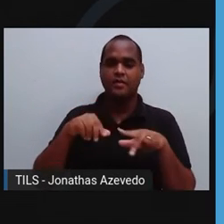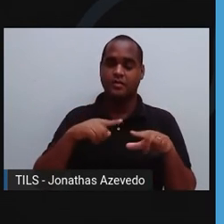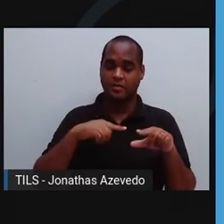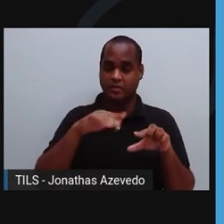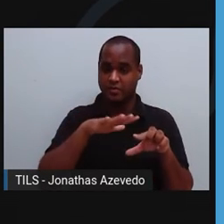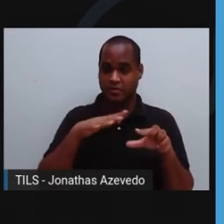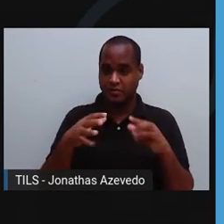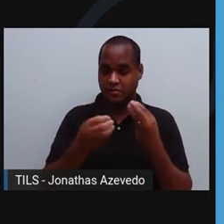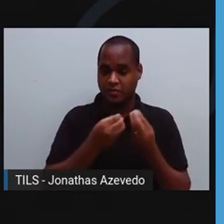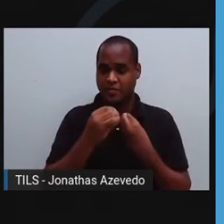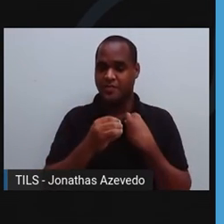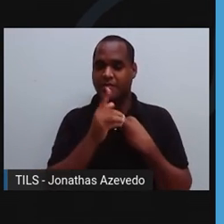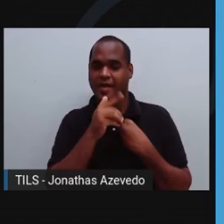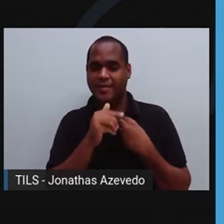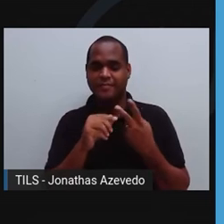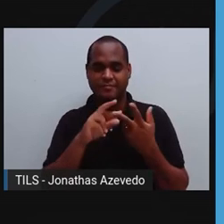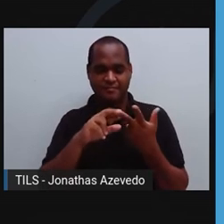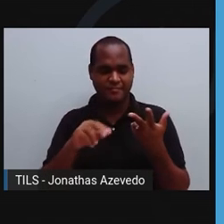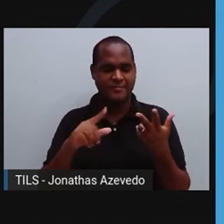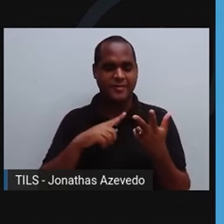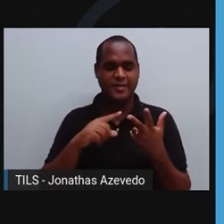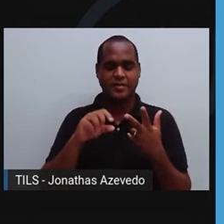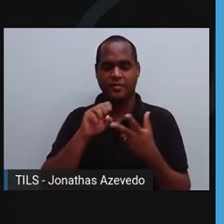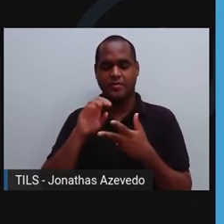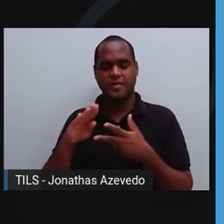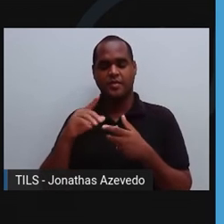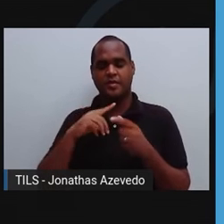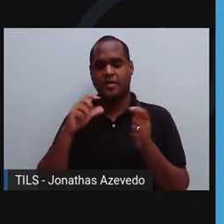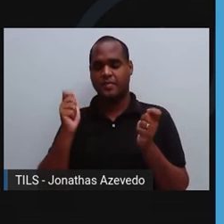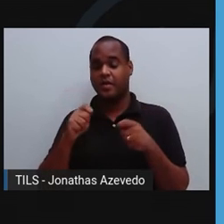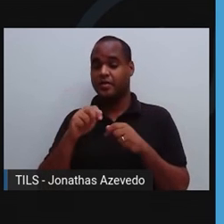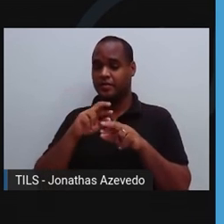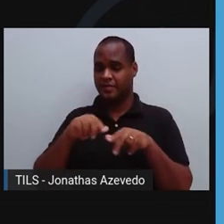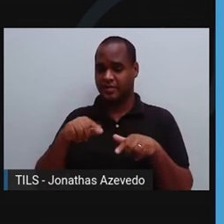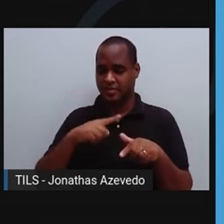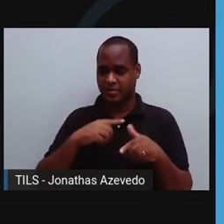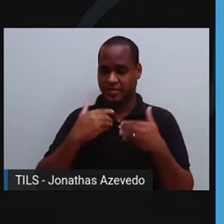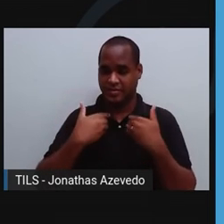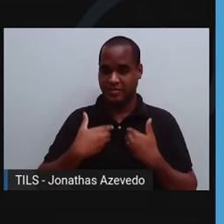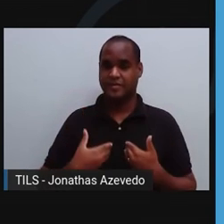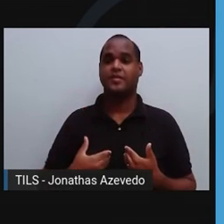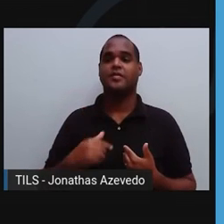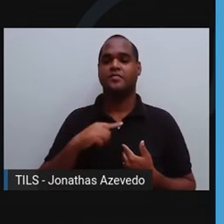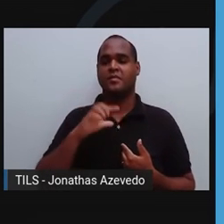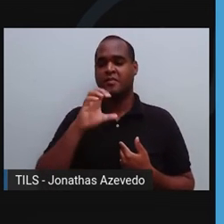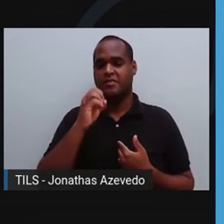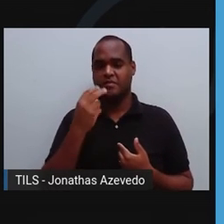alguns líquidos e substâncias que são tóxicas para o organismo, como, por exemplo, o CO2.